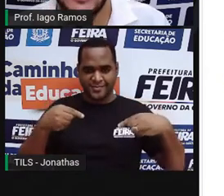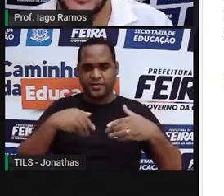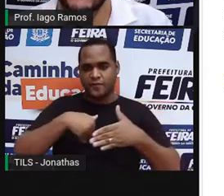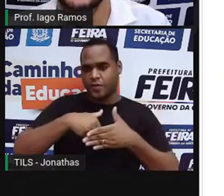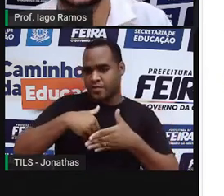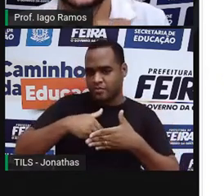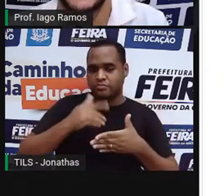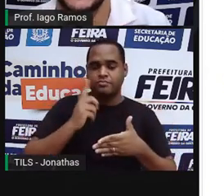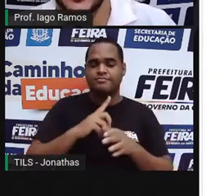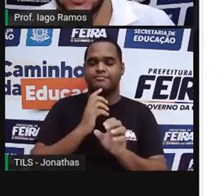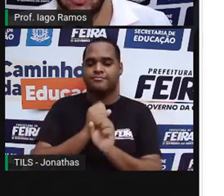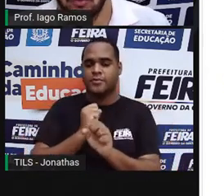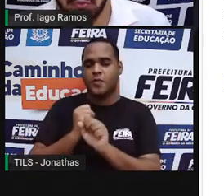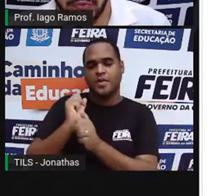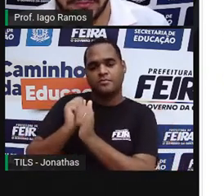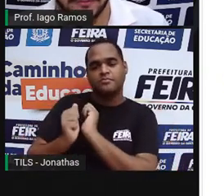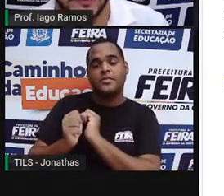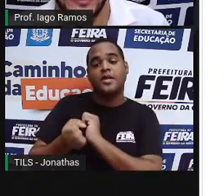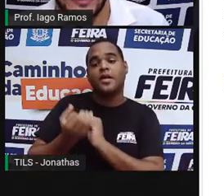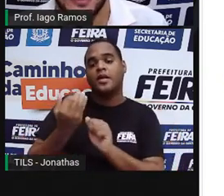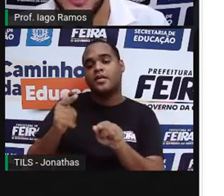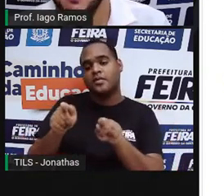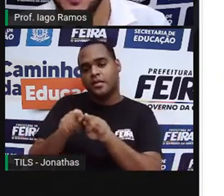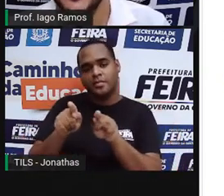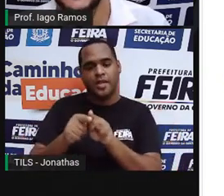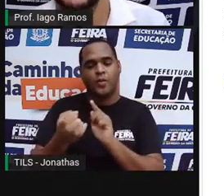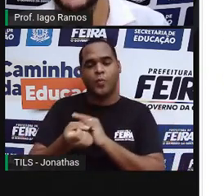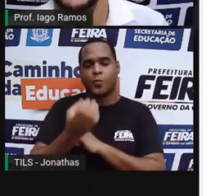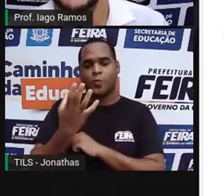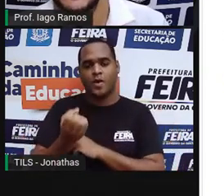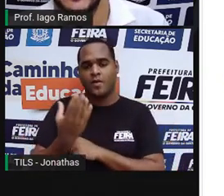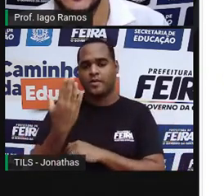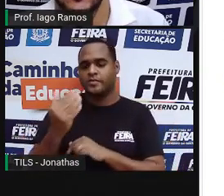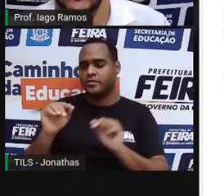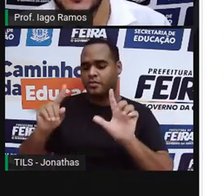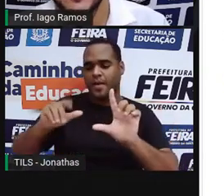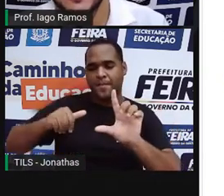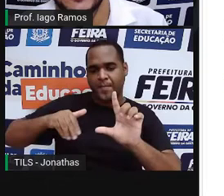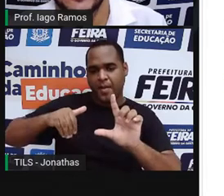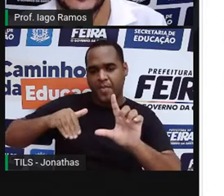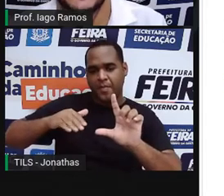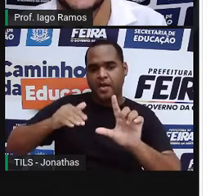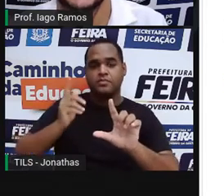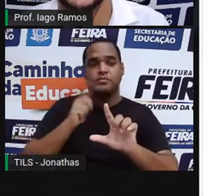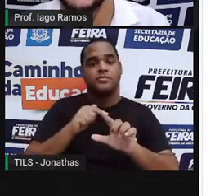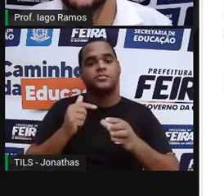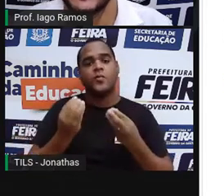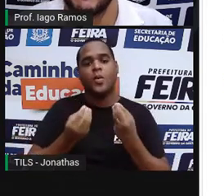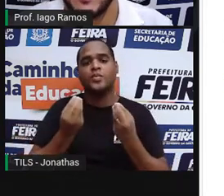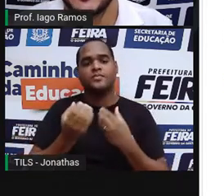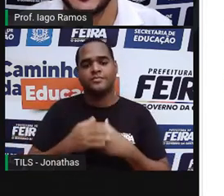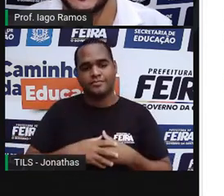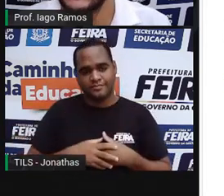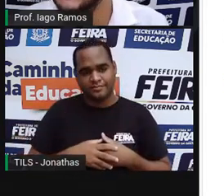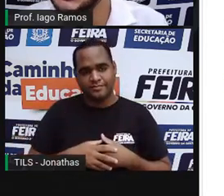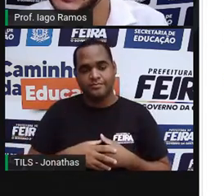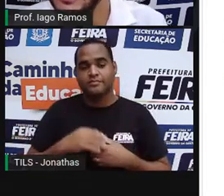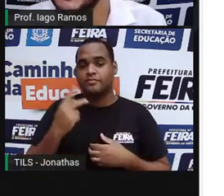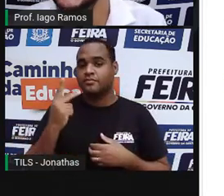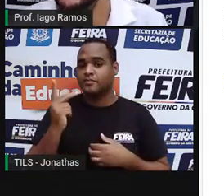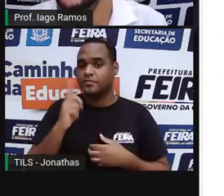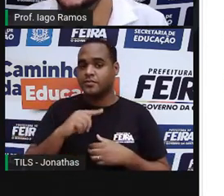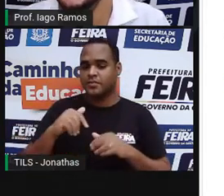e a quantidade de gols, né? E para a gente pensar em como essas grandezas, tempo da partida e